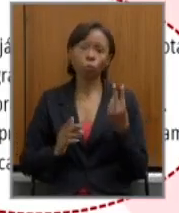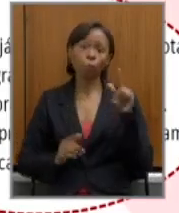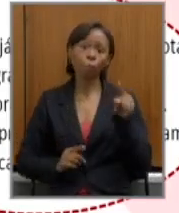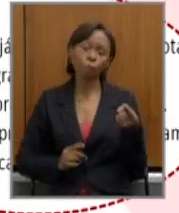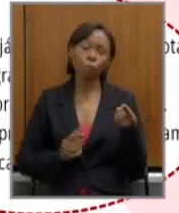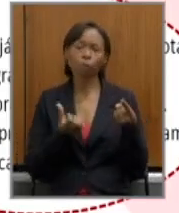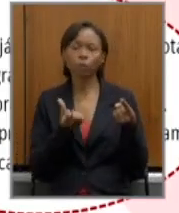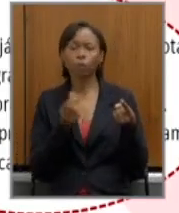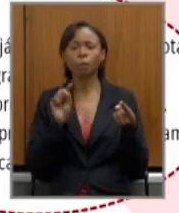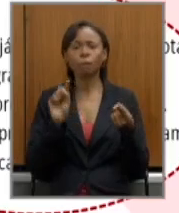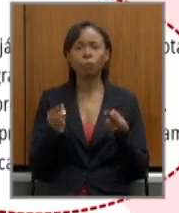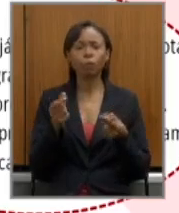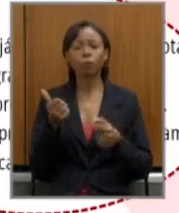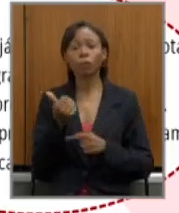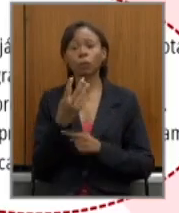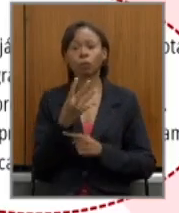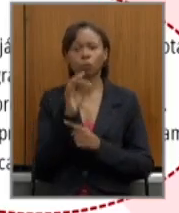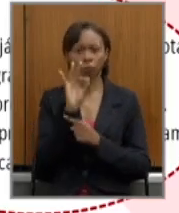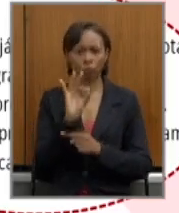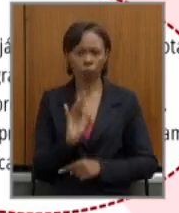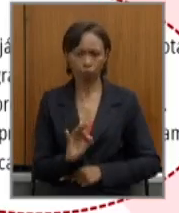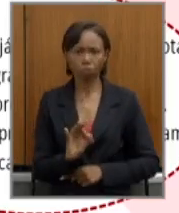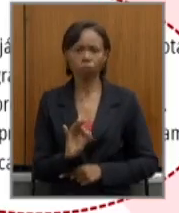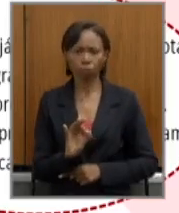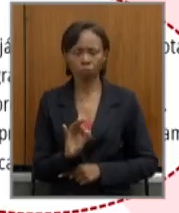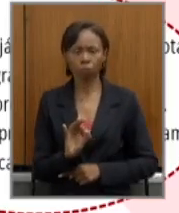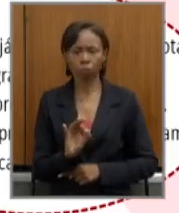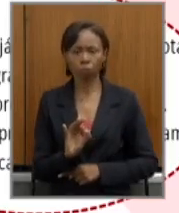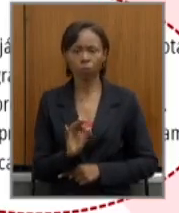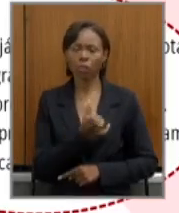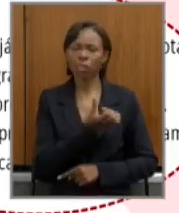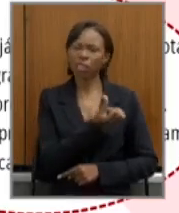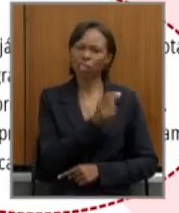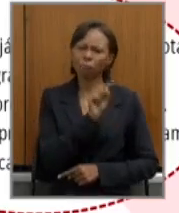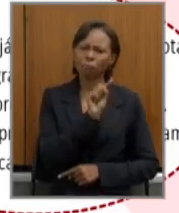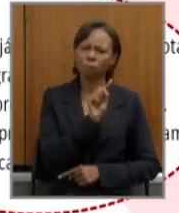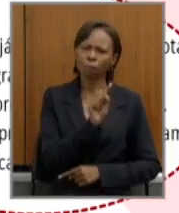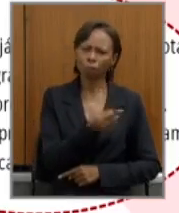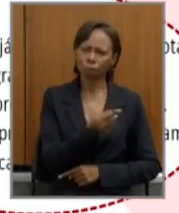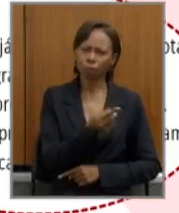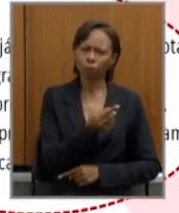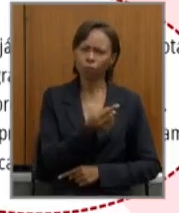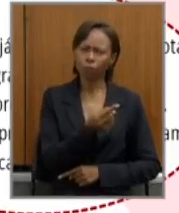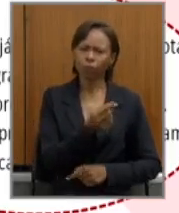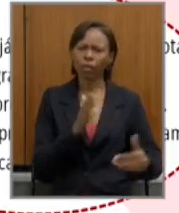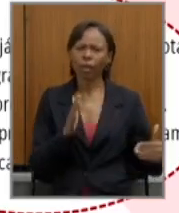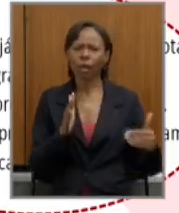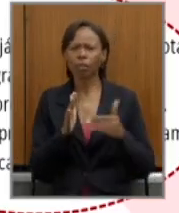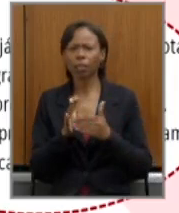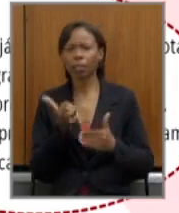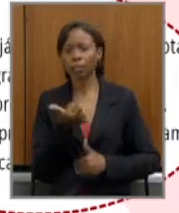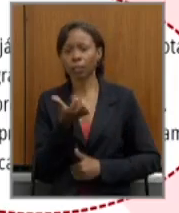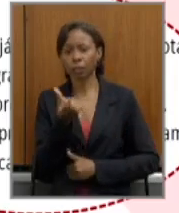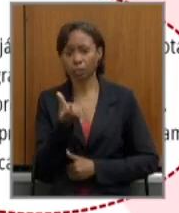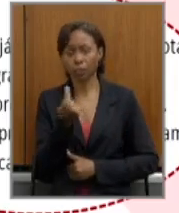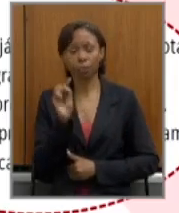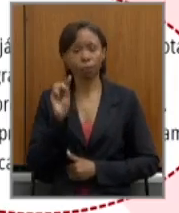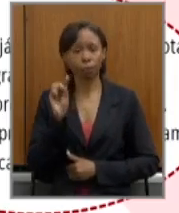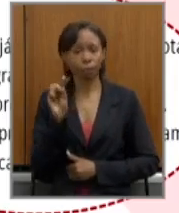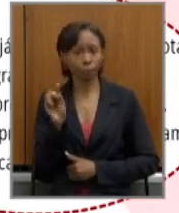mil 14% de 6 mil a 16 mil